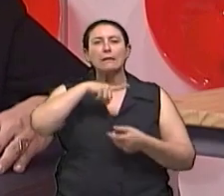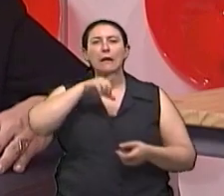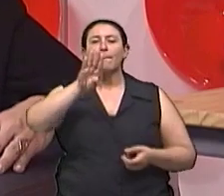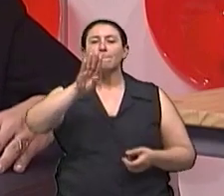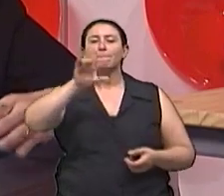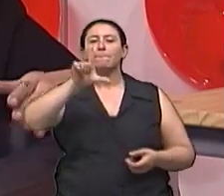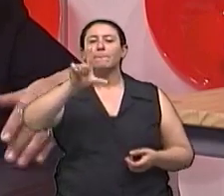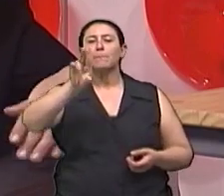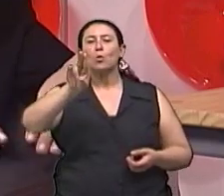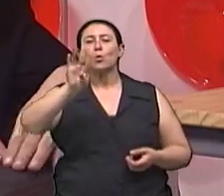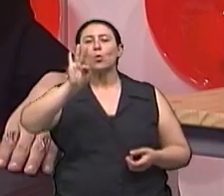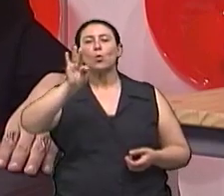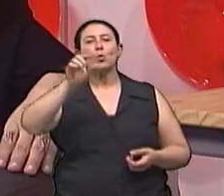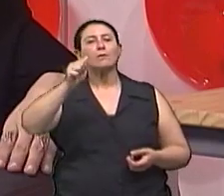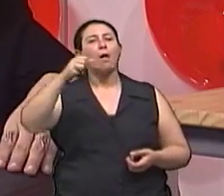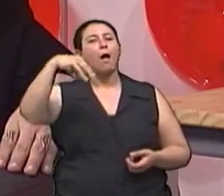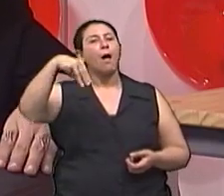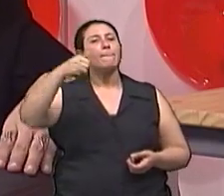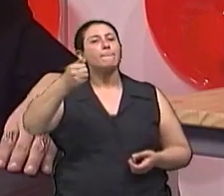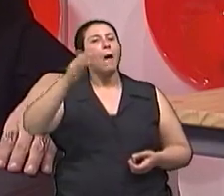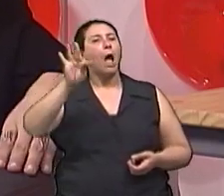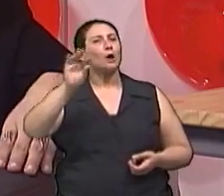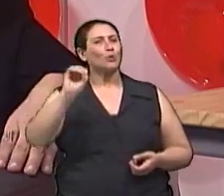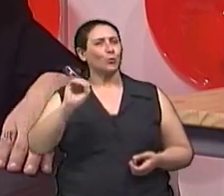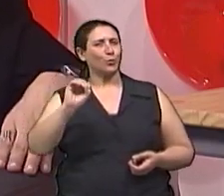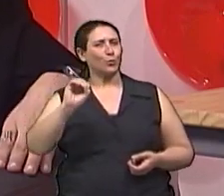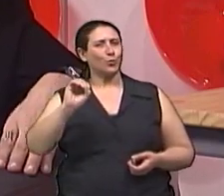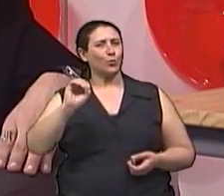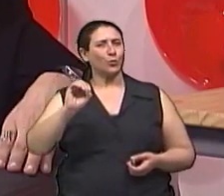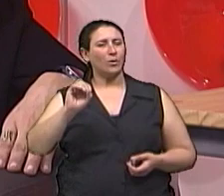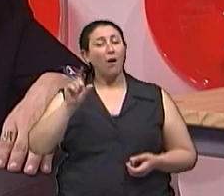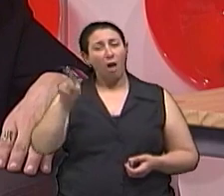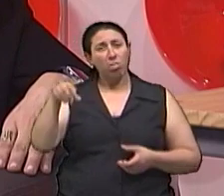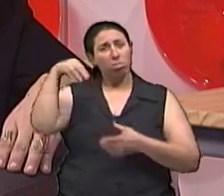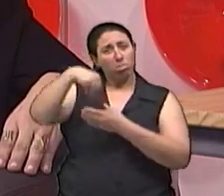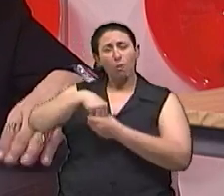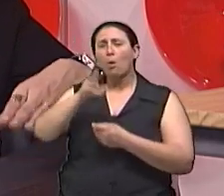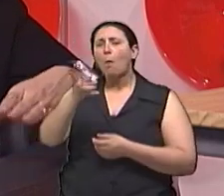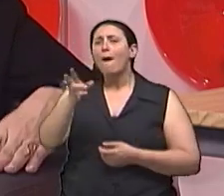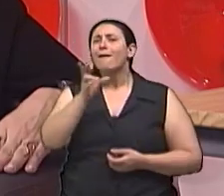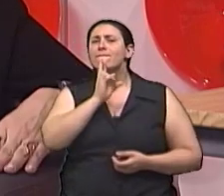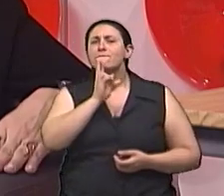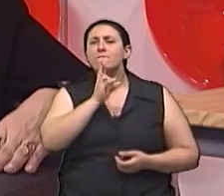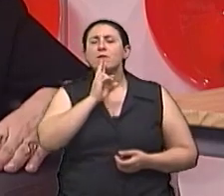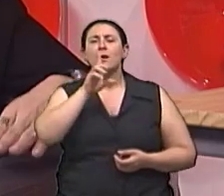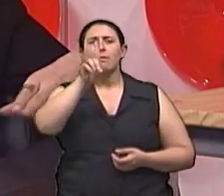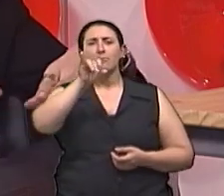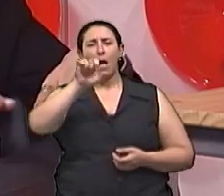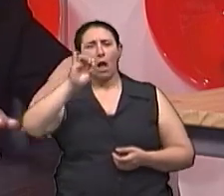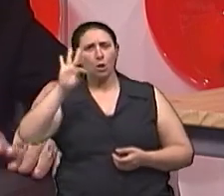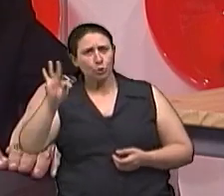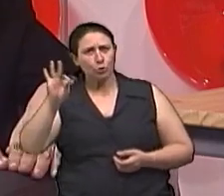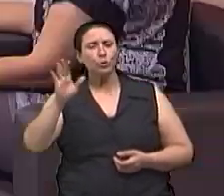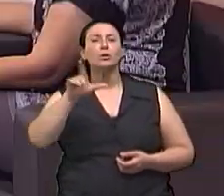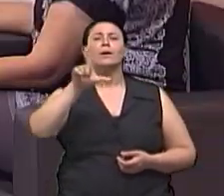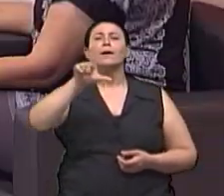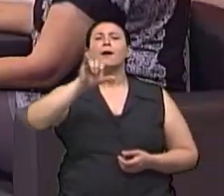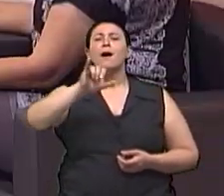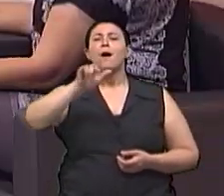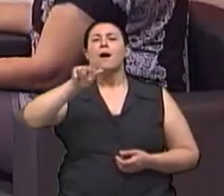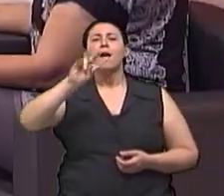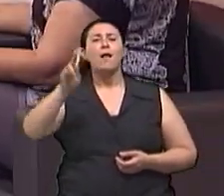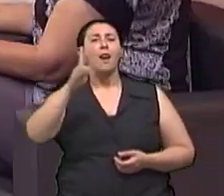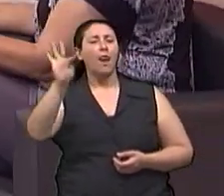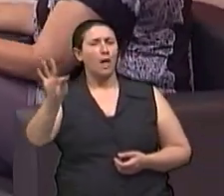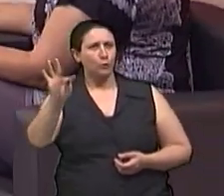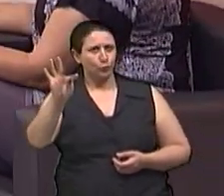glutamato é o mesmo usado nos refrigerantes diet e light Que é proibido na Organização Mundial da